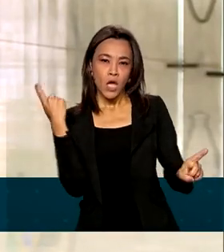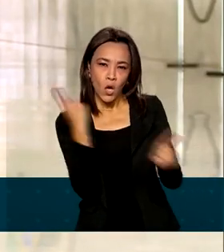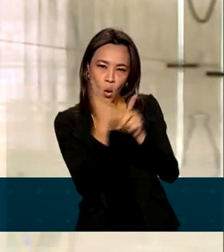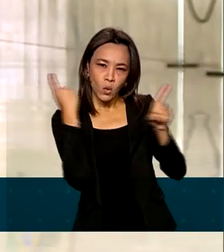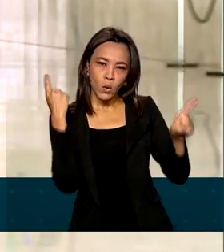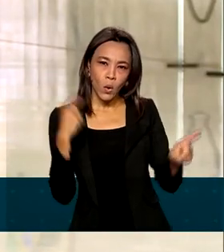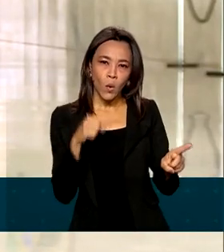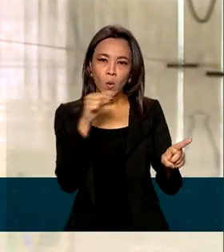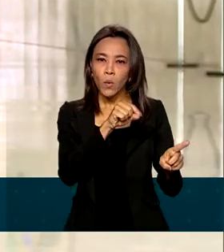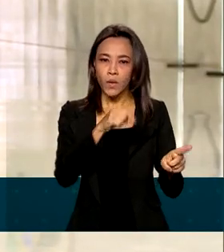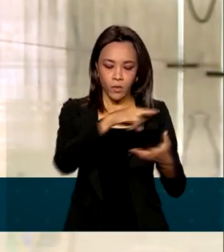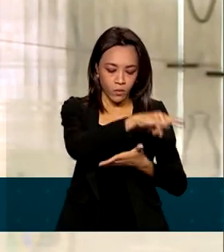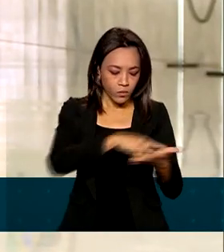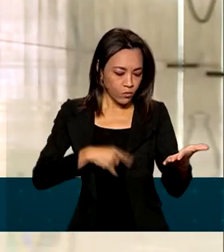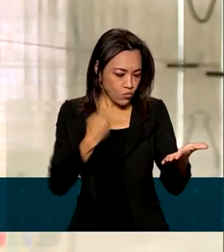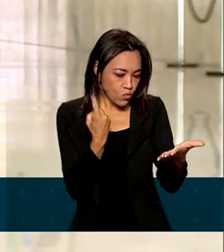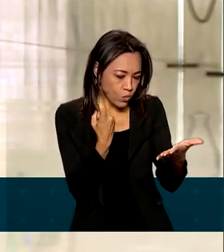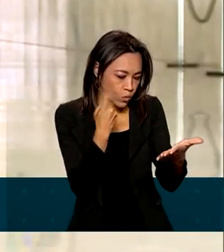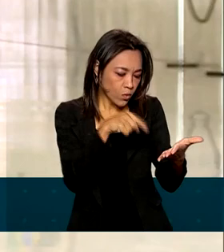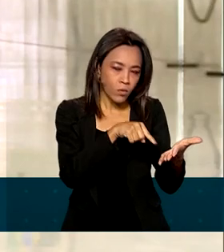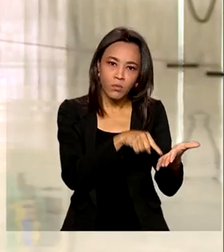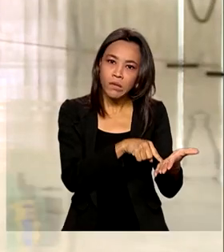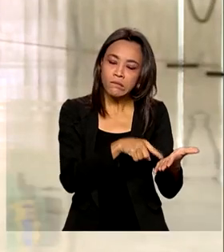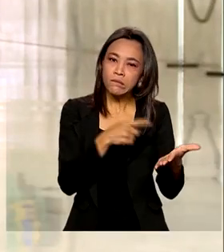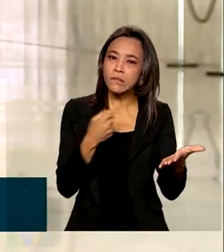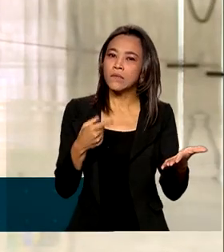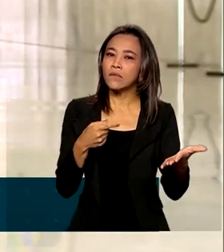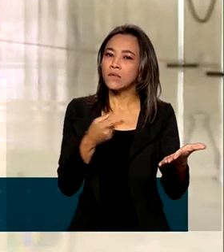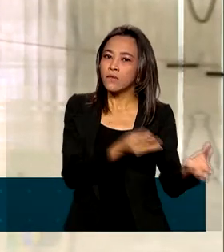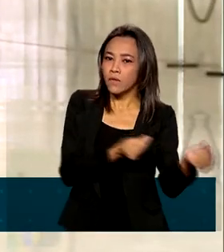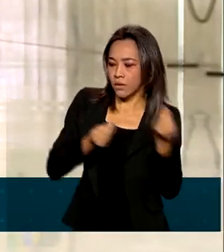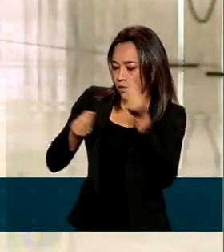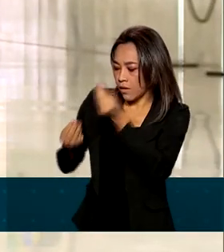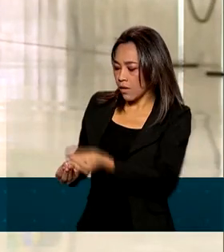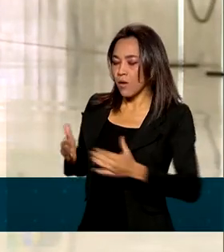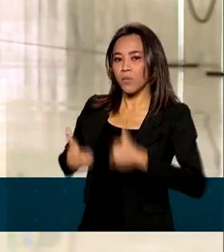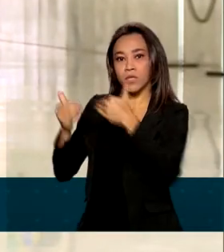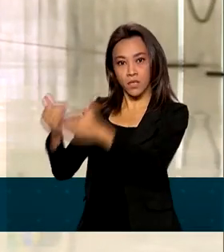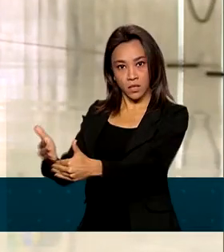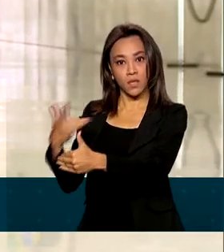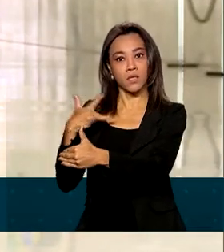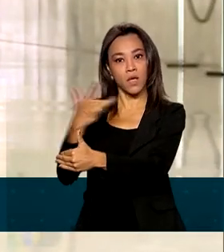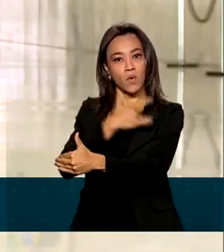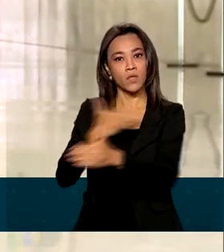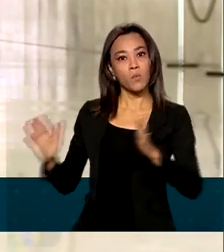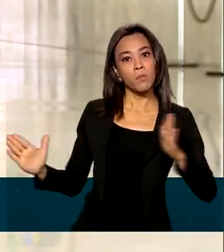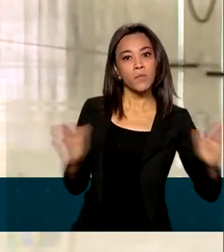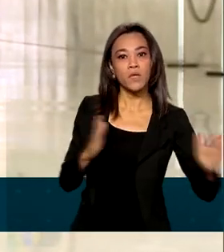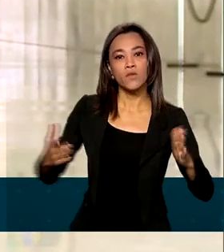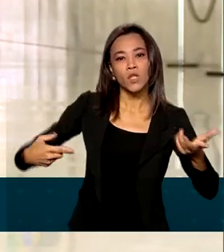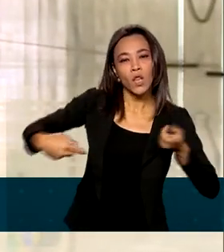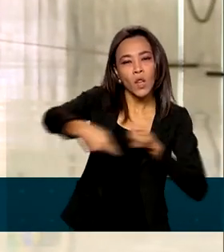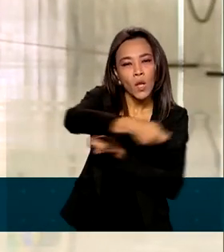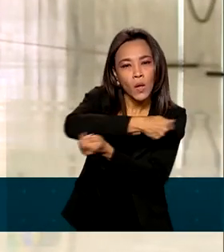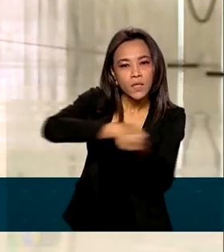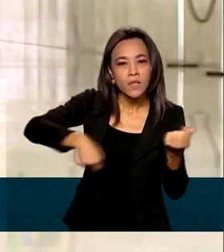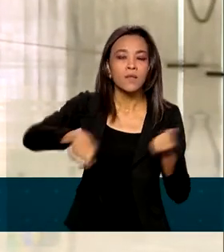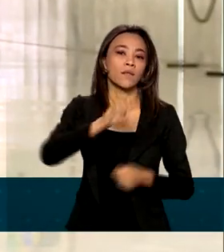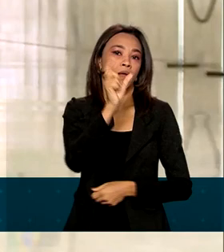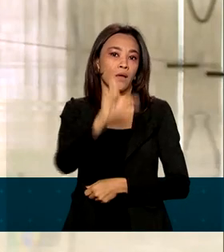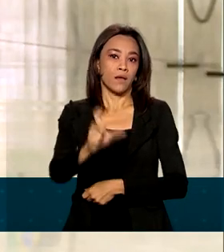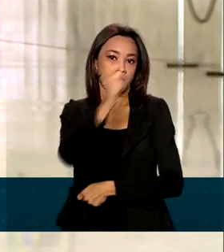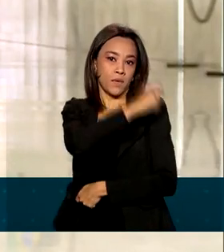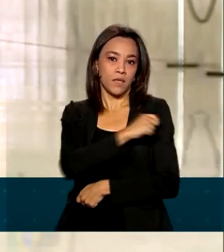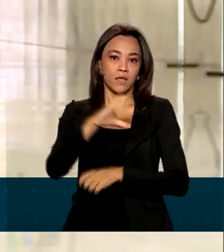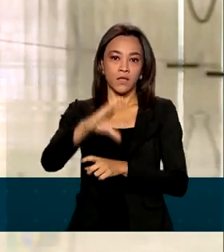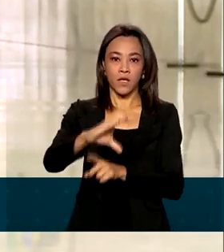documentos entregues pela Precisa Medicamentos ao Ministério da Saúde durante a negociação da Covaxin. No ofício, a